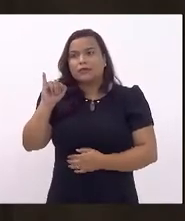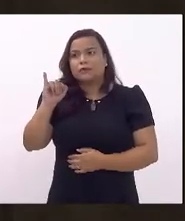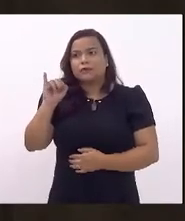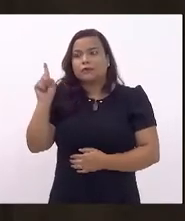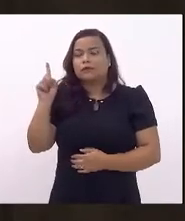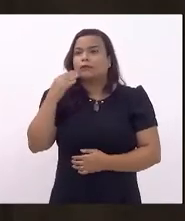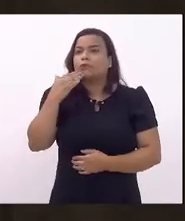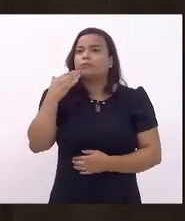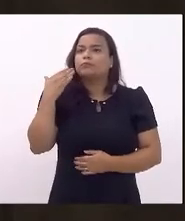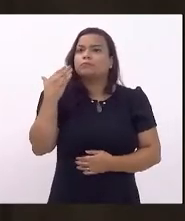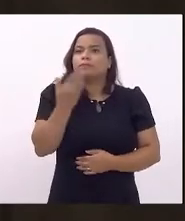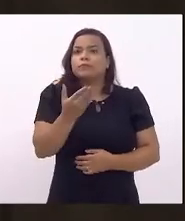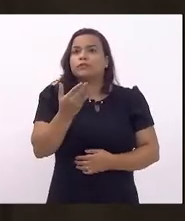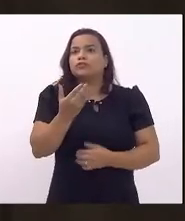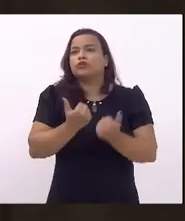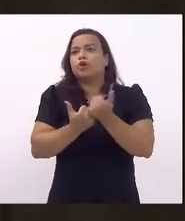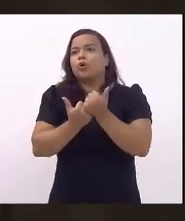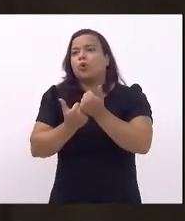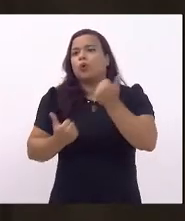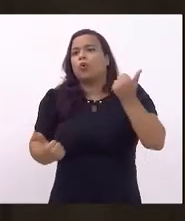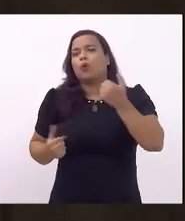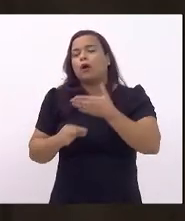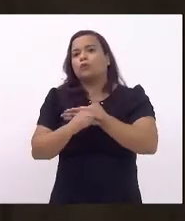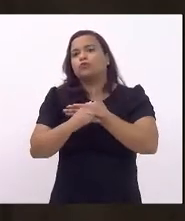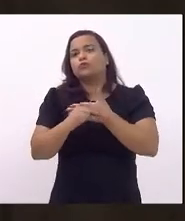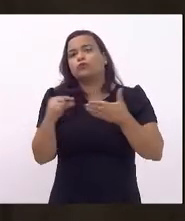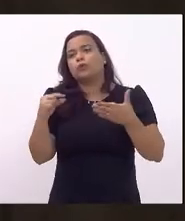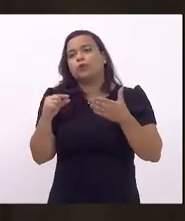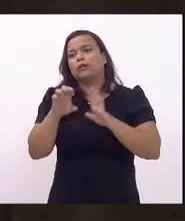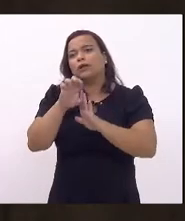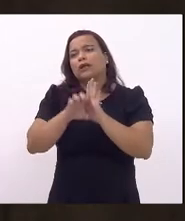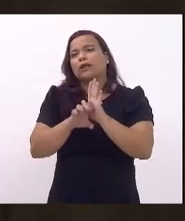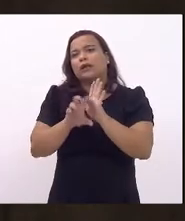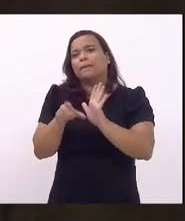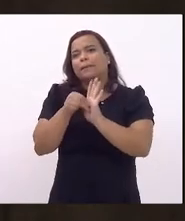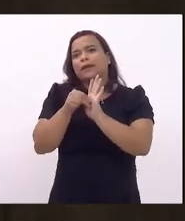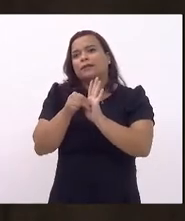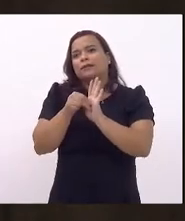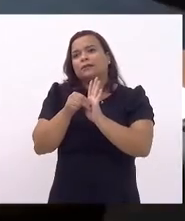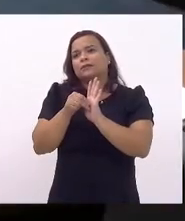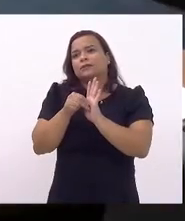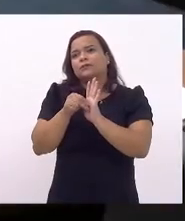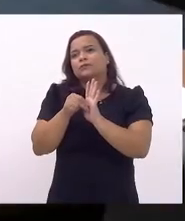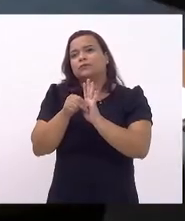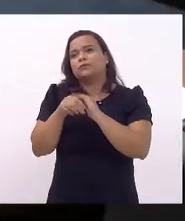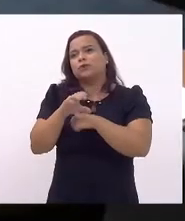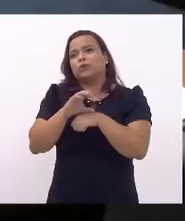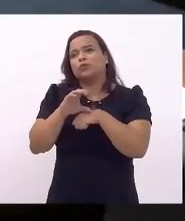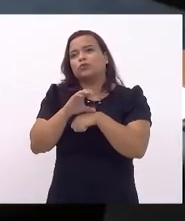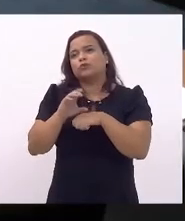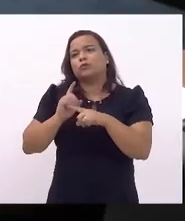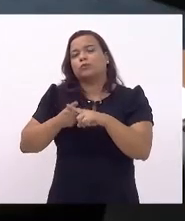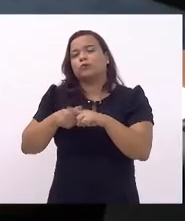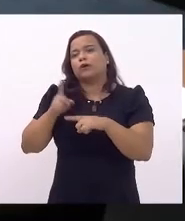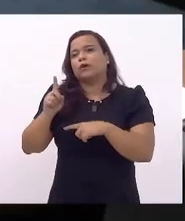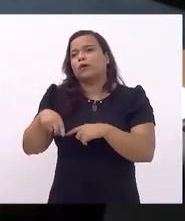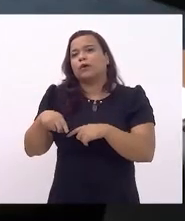está pedindo coautoria na emenda constitucional. Tem que saber se o prazo, acho que não, porque ele não era 21 a emenda.